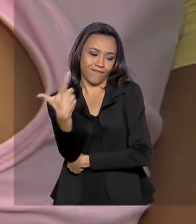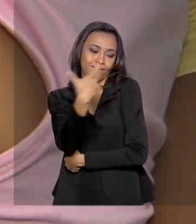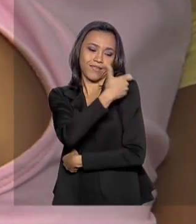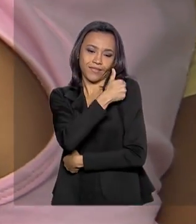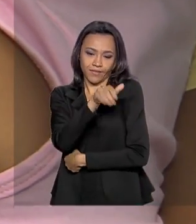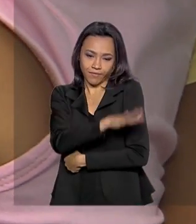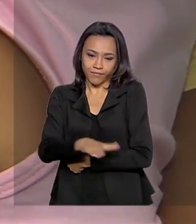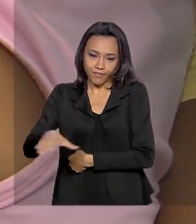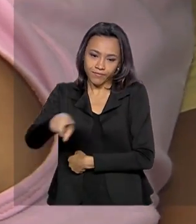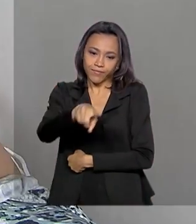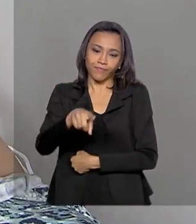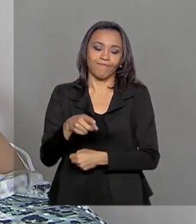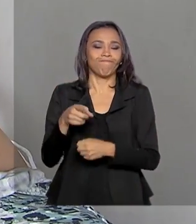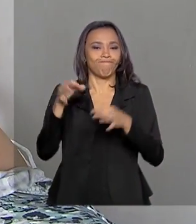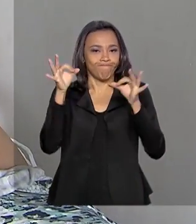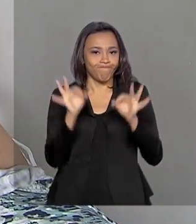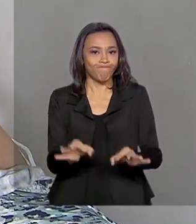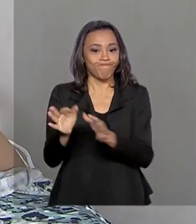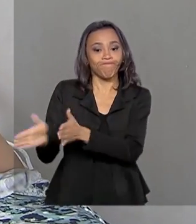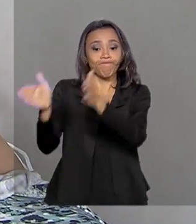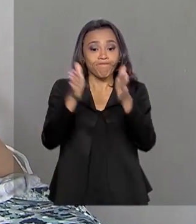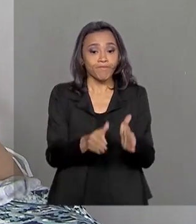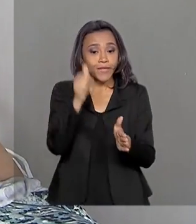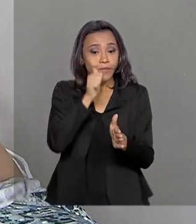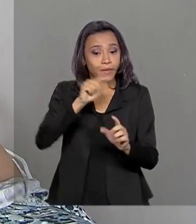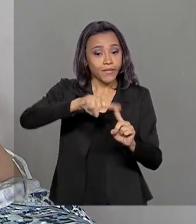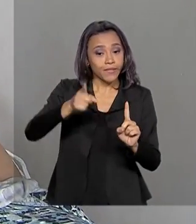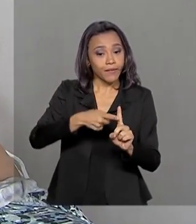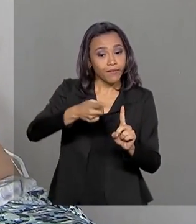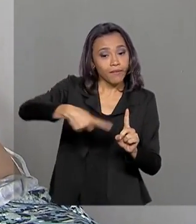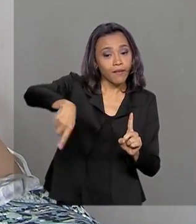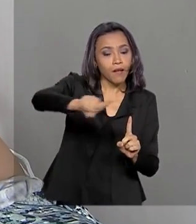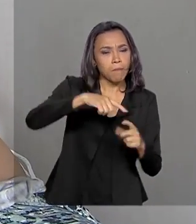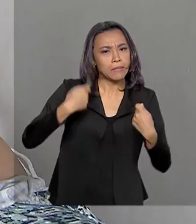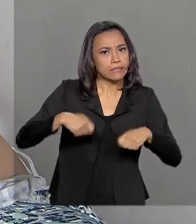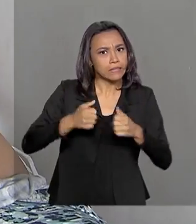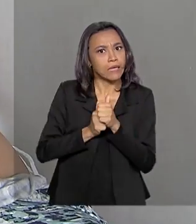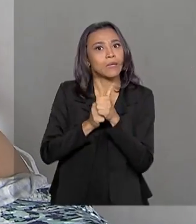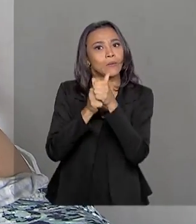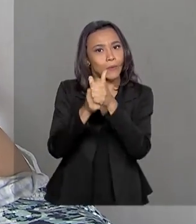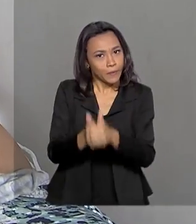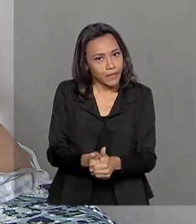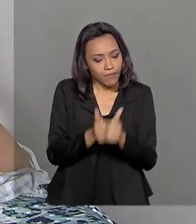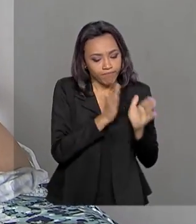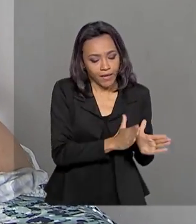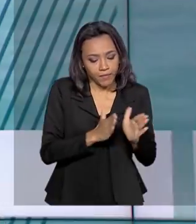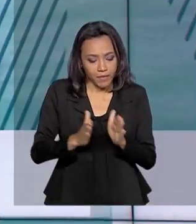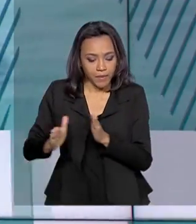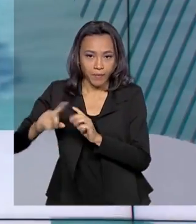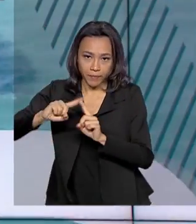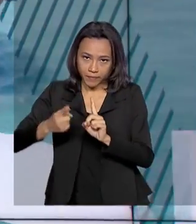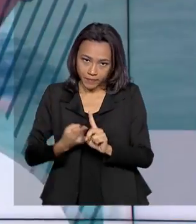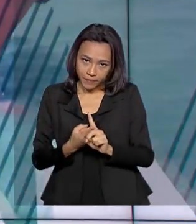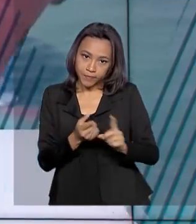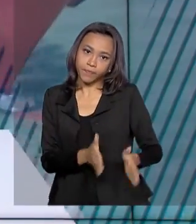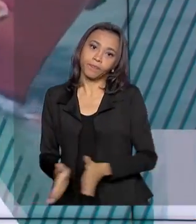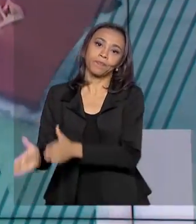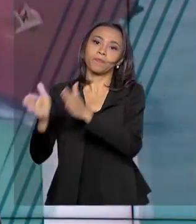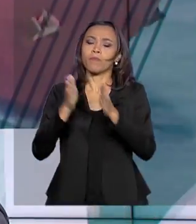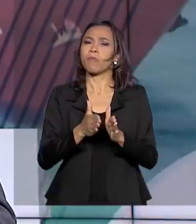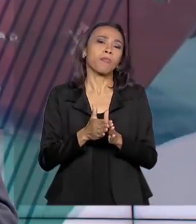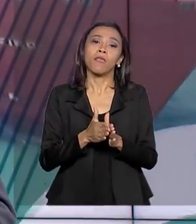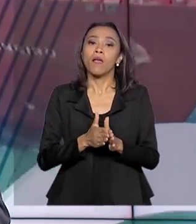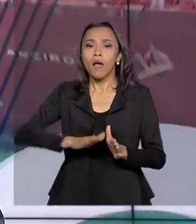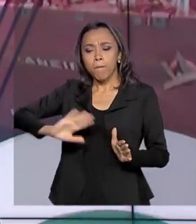das crianças em dia. Já as mulheres grávidas precisam fazer direitinho o pré-natal. A